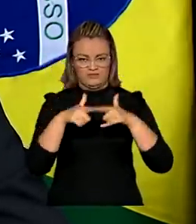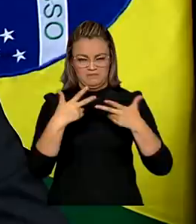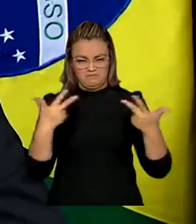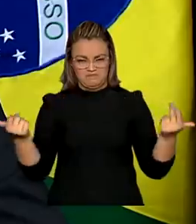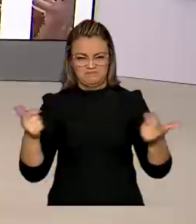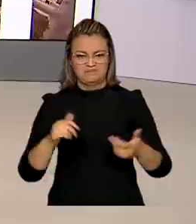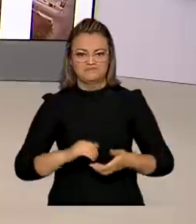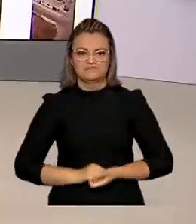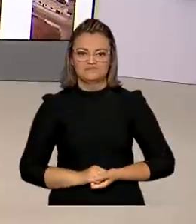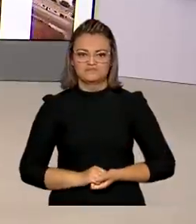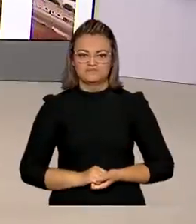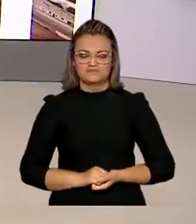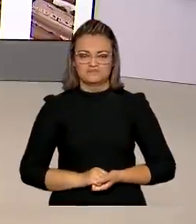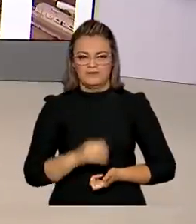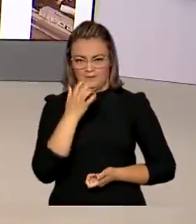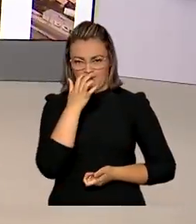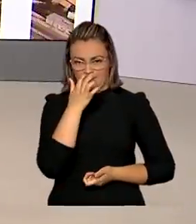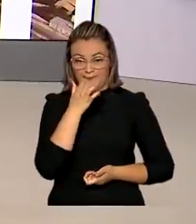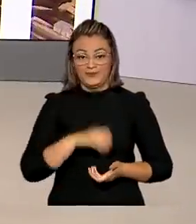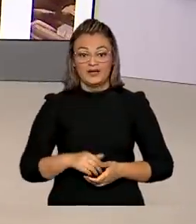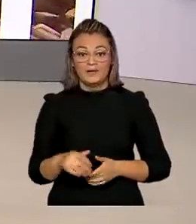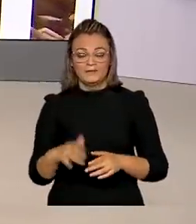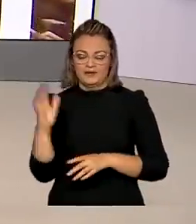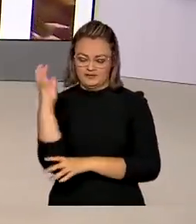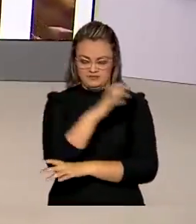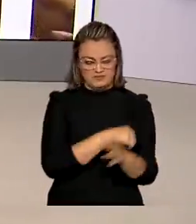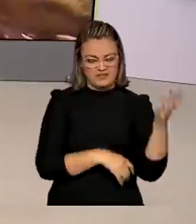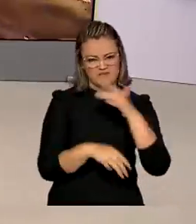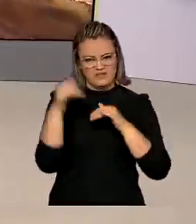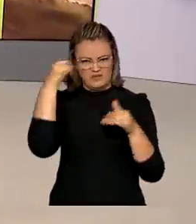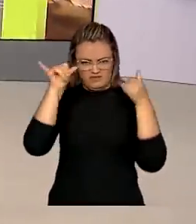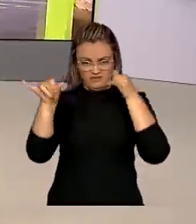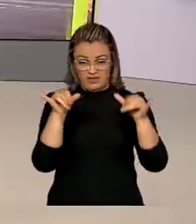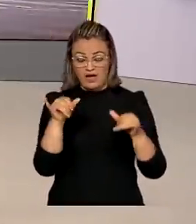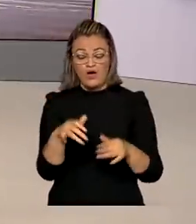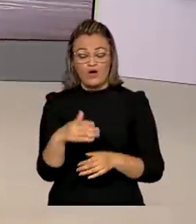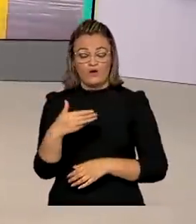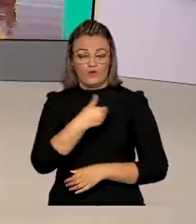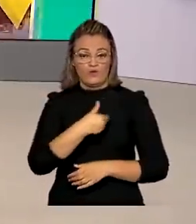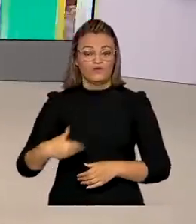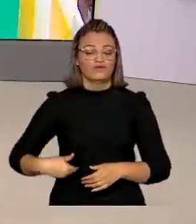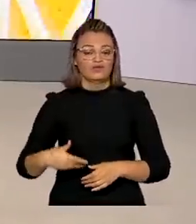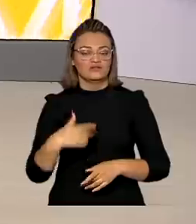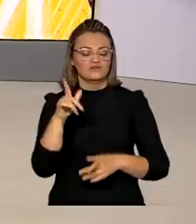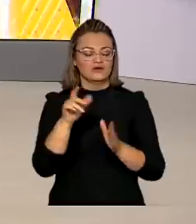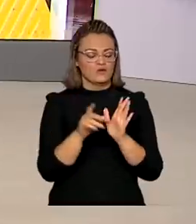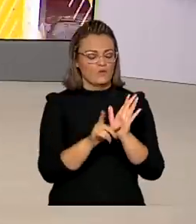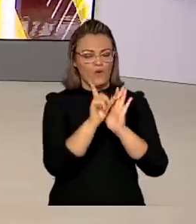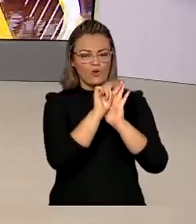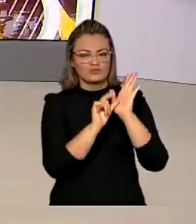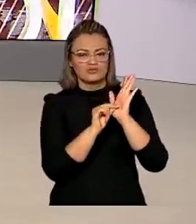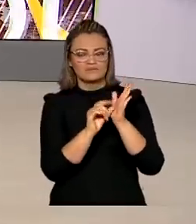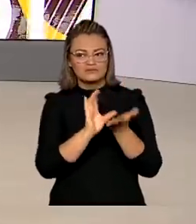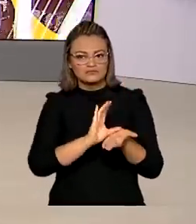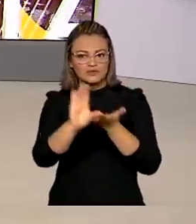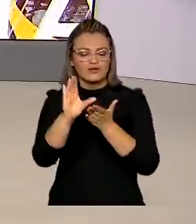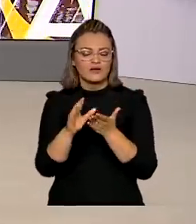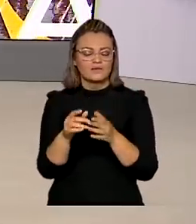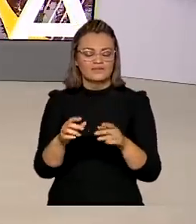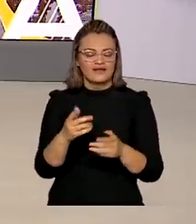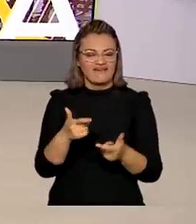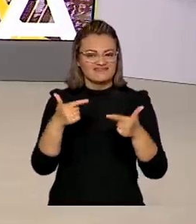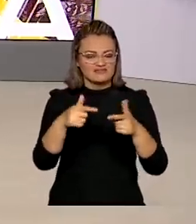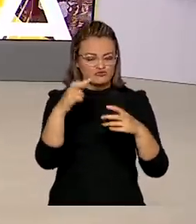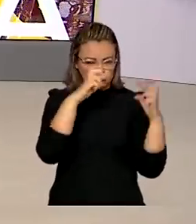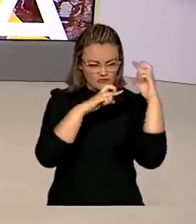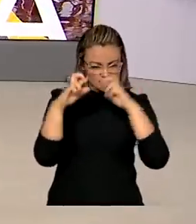problemas. E para combater o desmatamento na Amazônia, o governo vai aumentar o orçamento para ações de fiscalização e